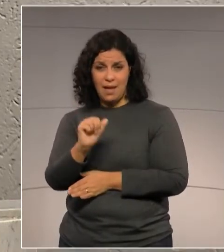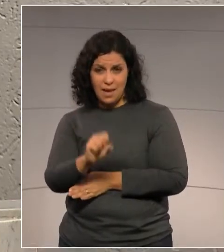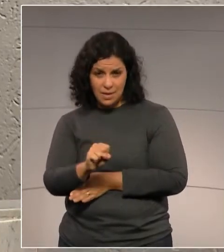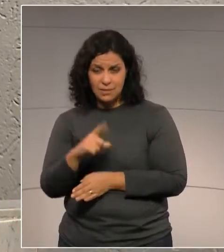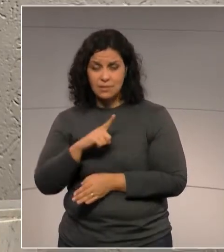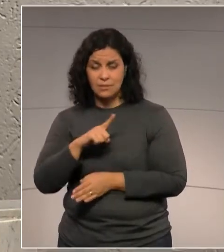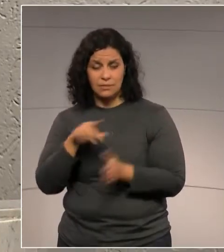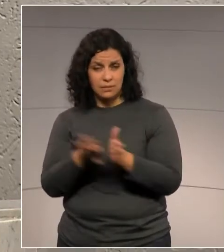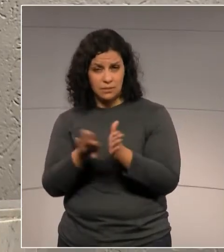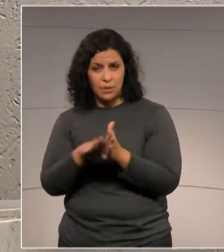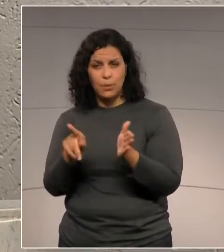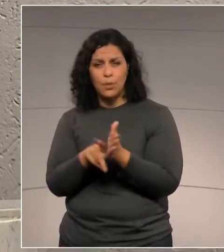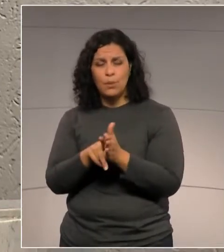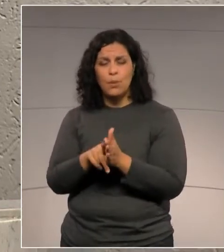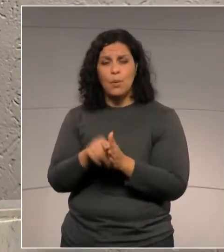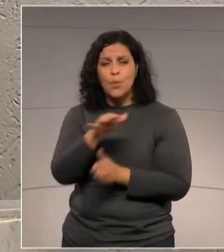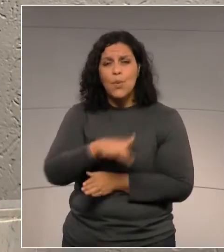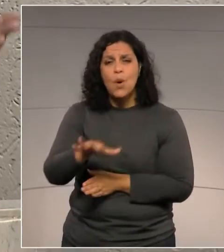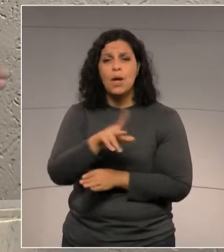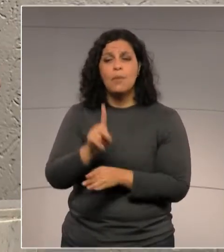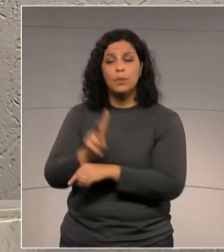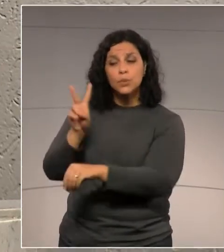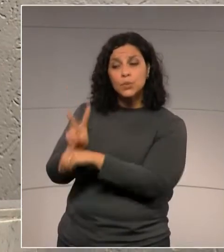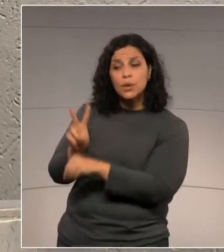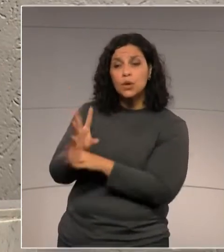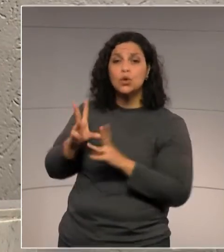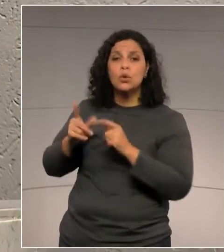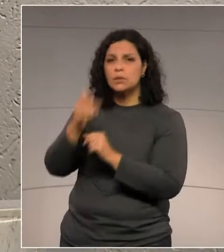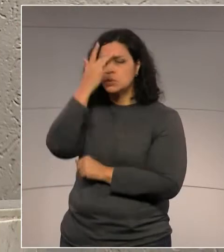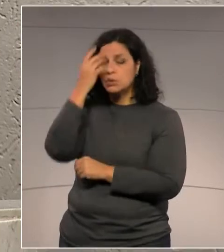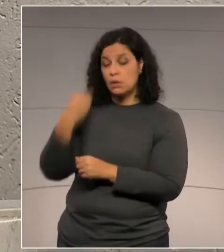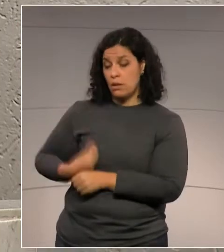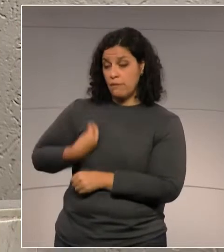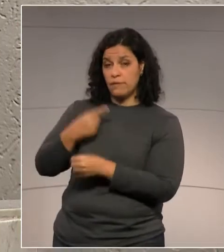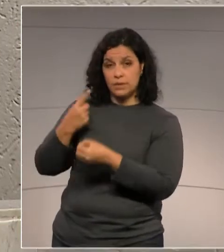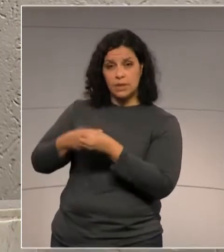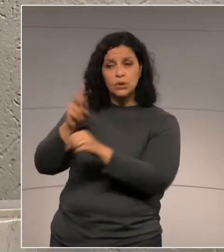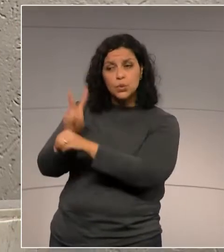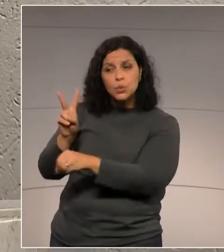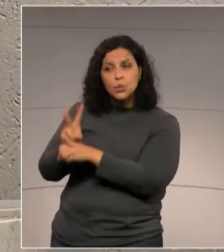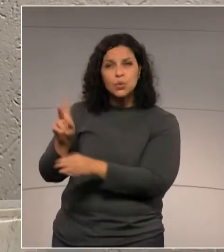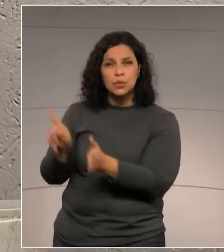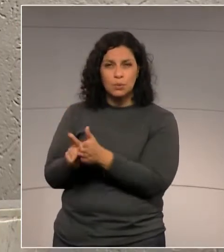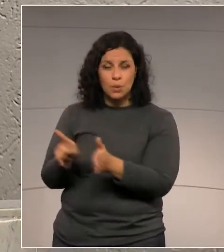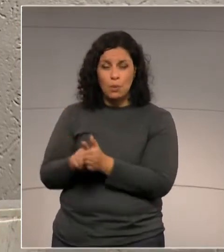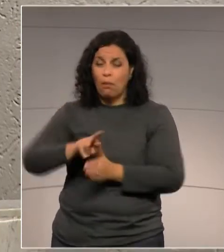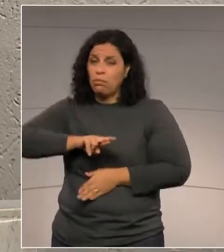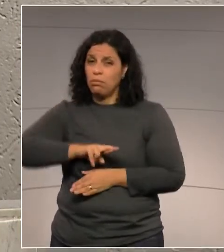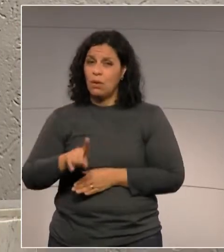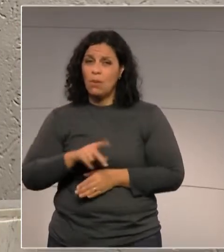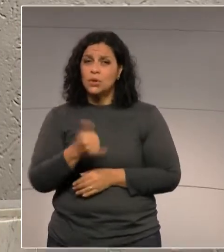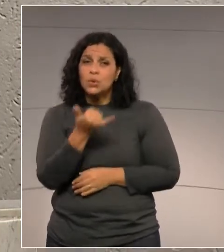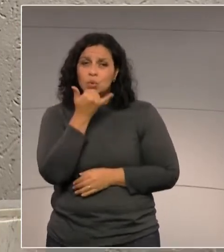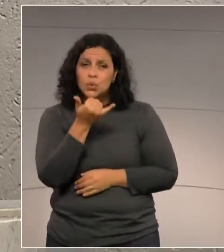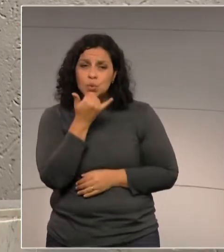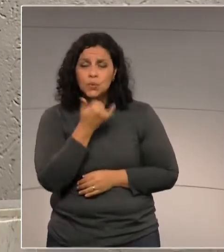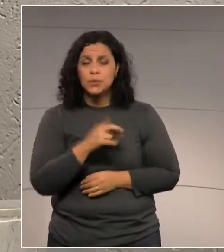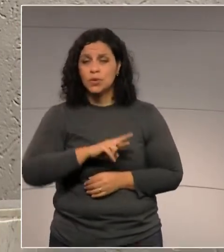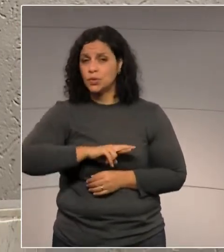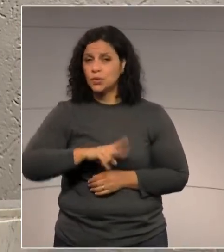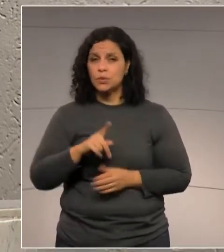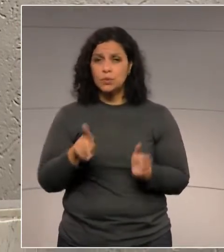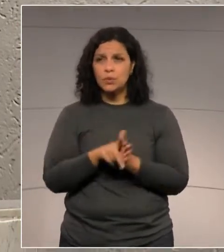que estão ali, estão preservadas por todos os moradores. Agora, a restinga não é, desculpe dizer,